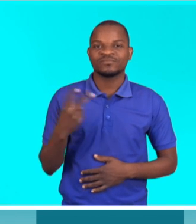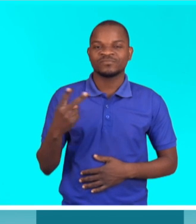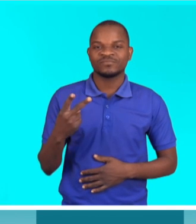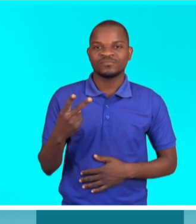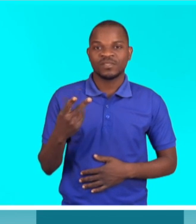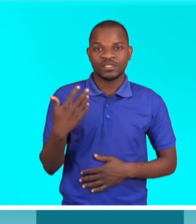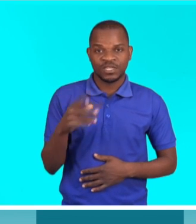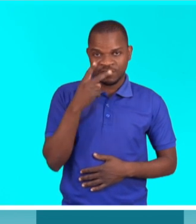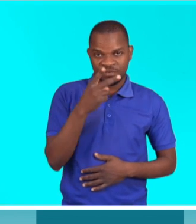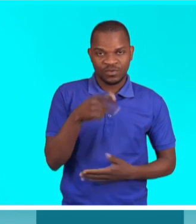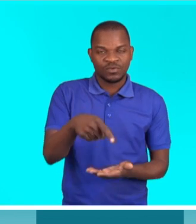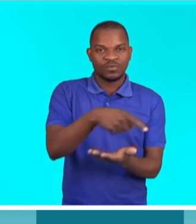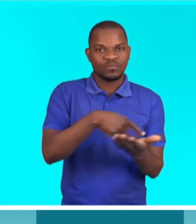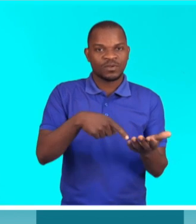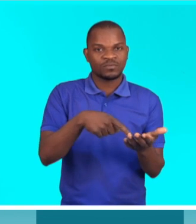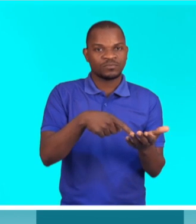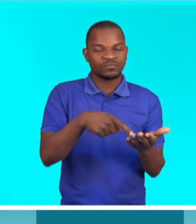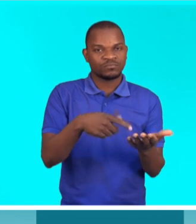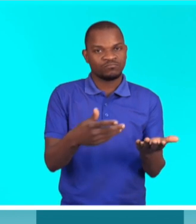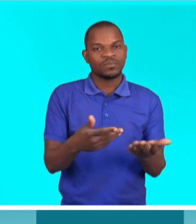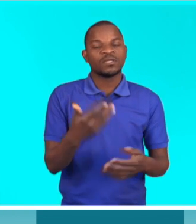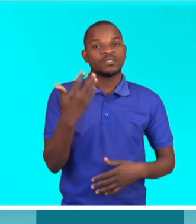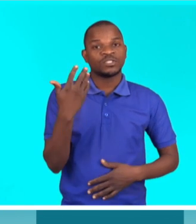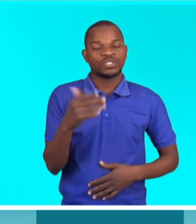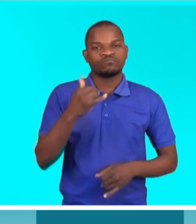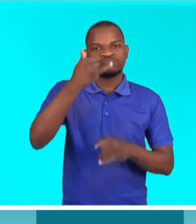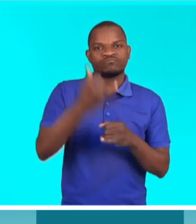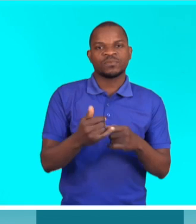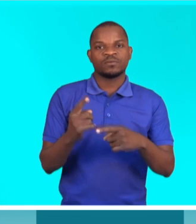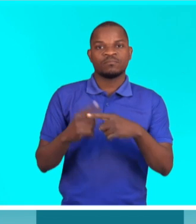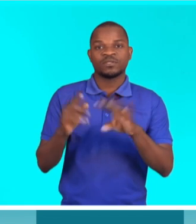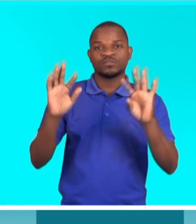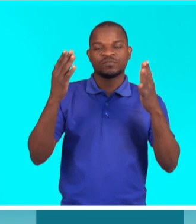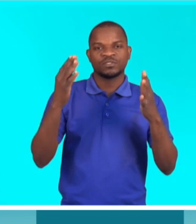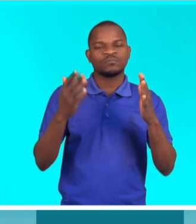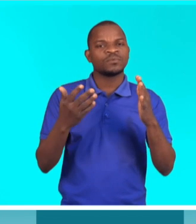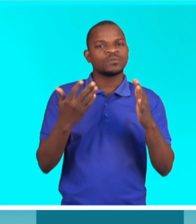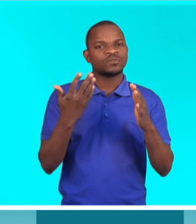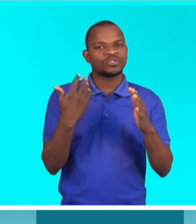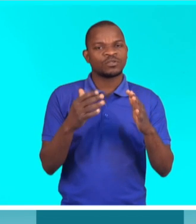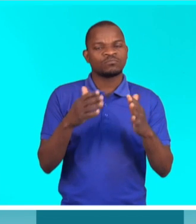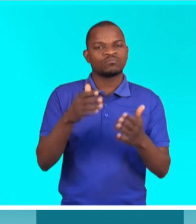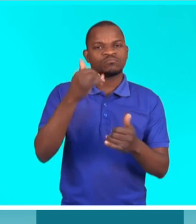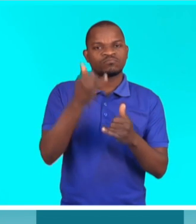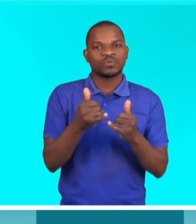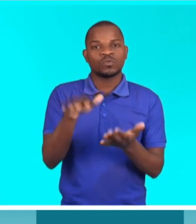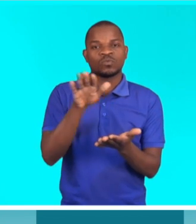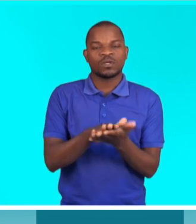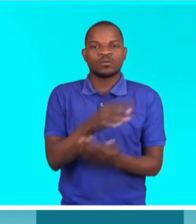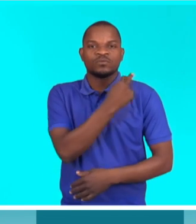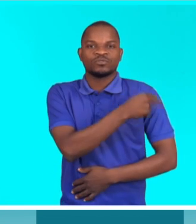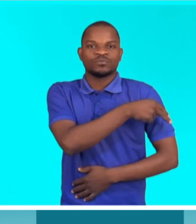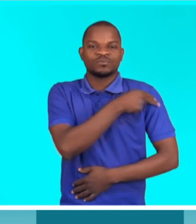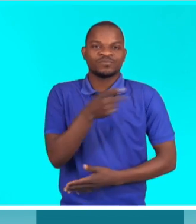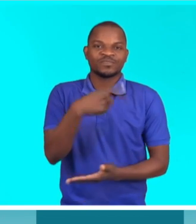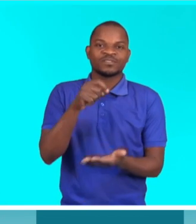Viram o nosso prato do doente? Foi assim que hoje nós fizemos uma vida a partir do Hospital Central